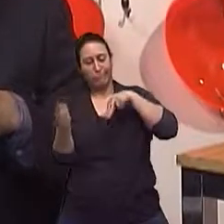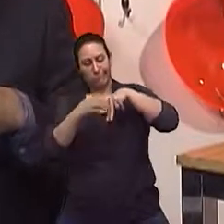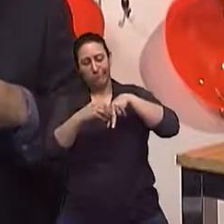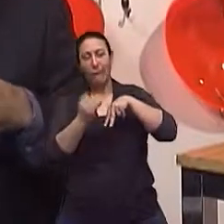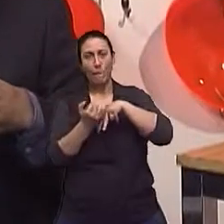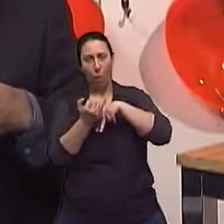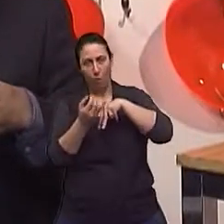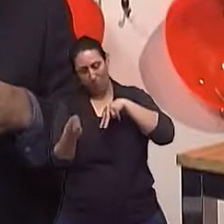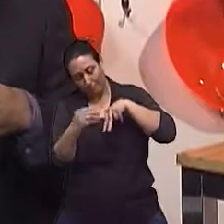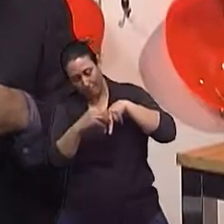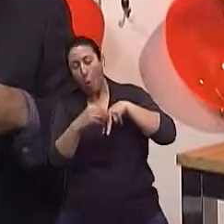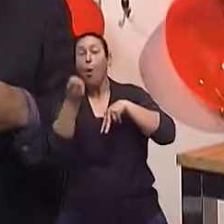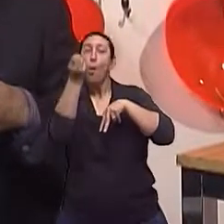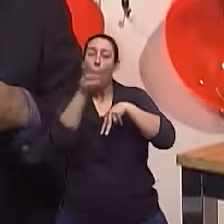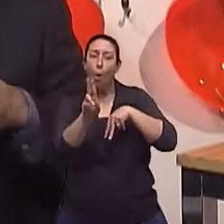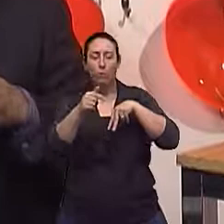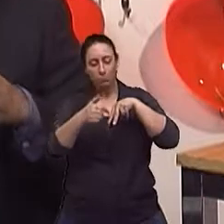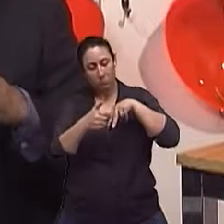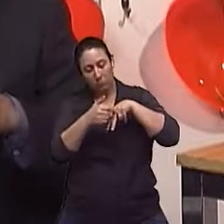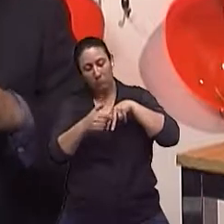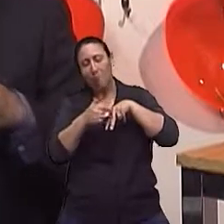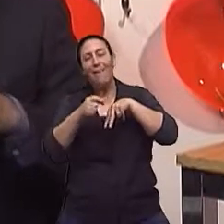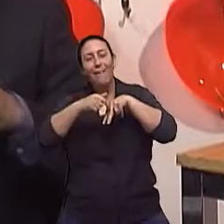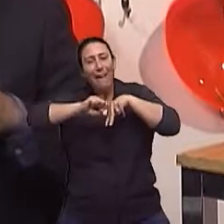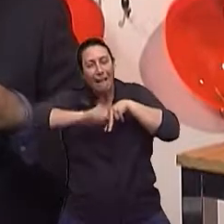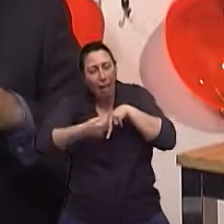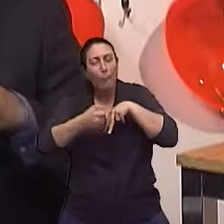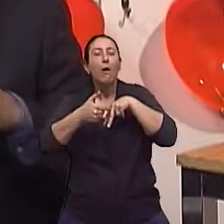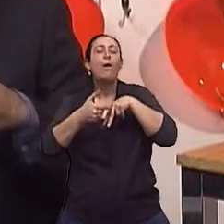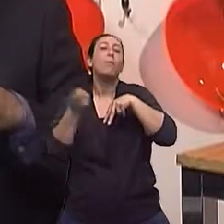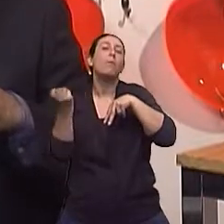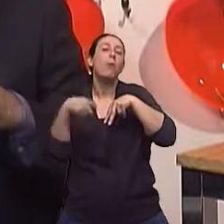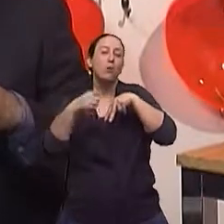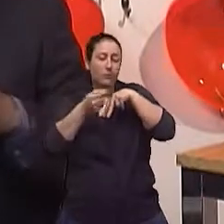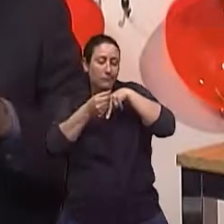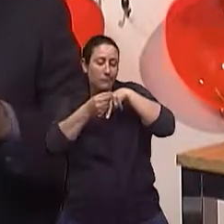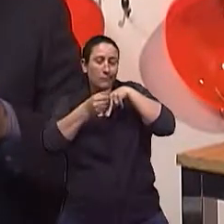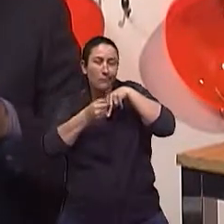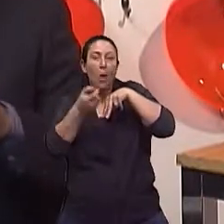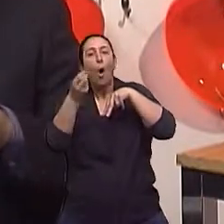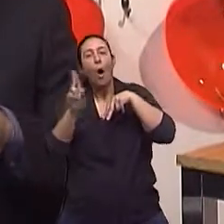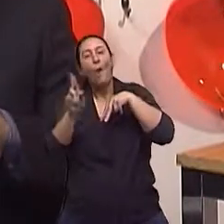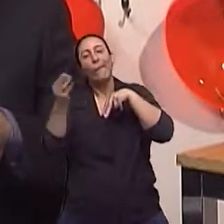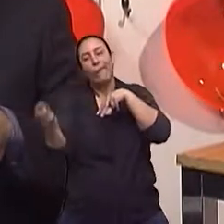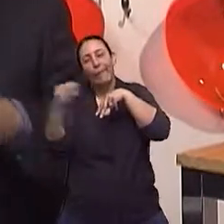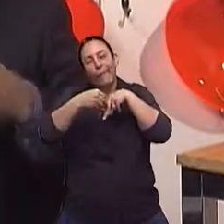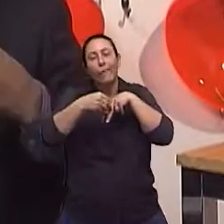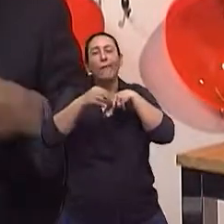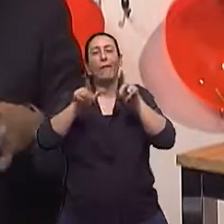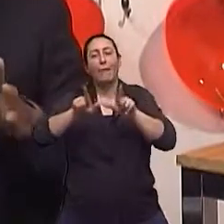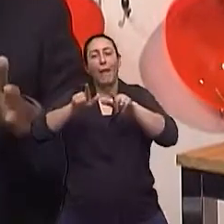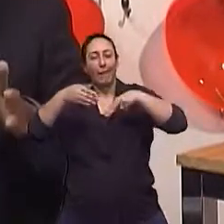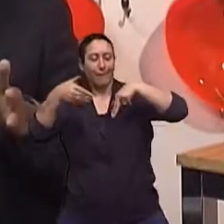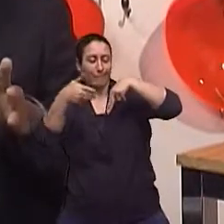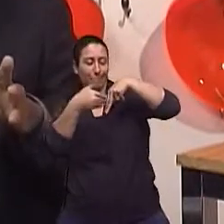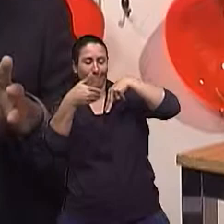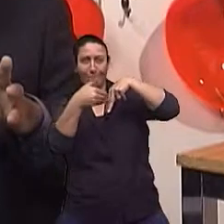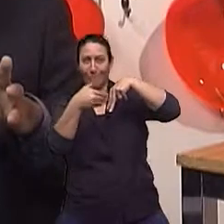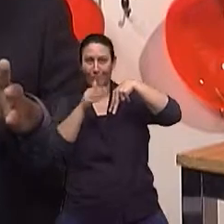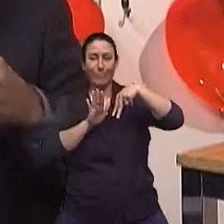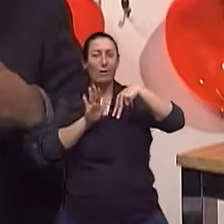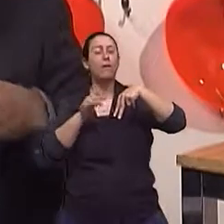a outra, que é quando a fratura trocantérica coloca parafusos e placas. Quando é prótese, a pessoa já pode sair